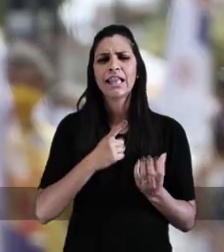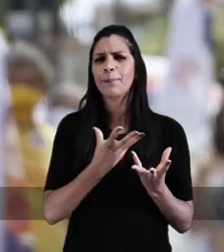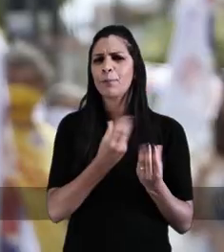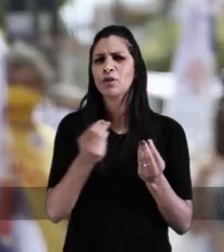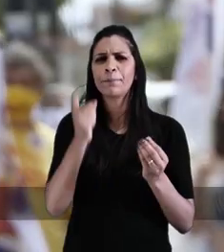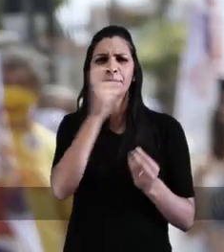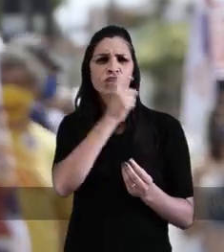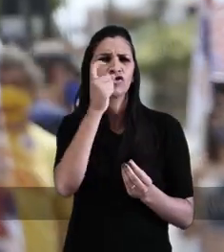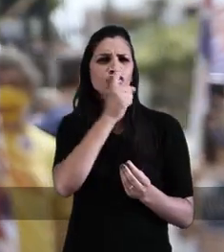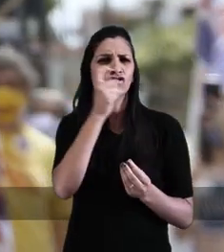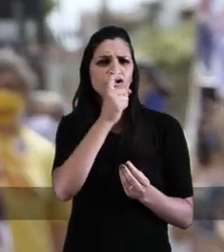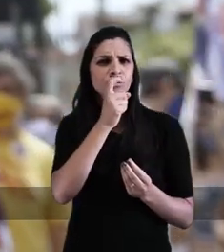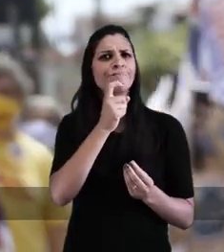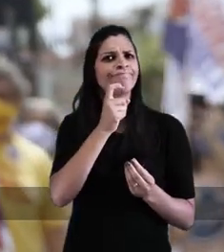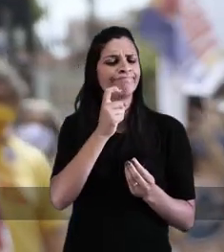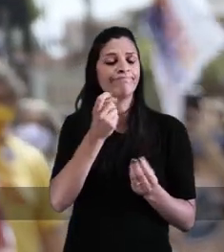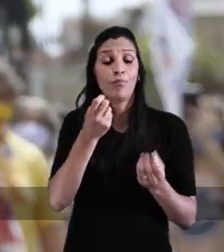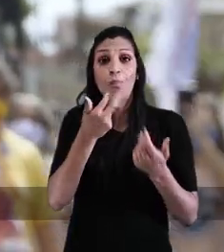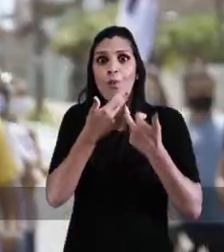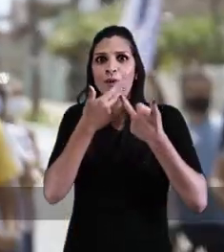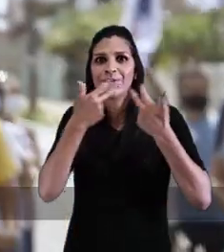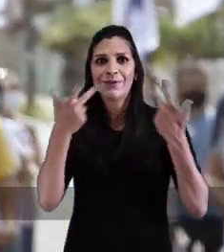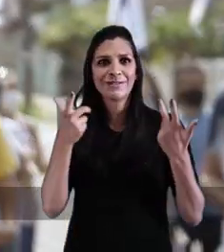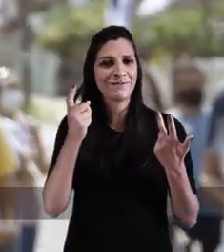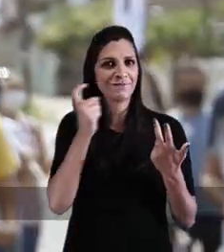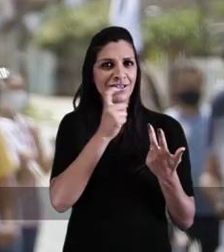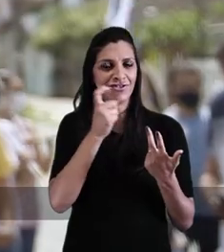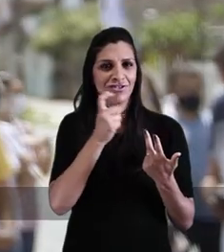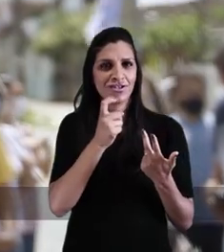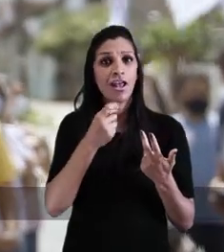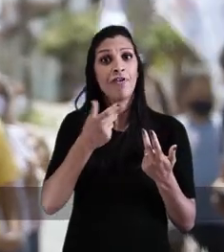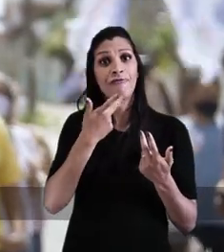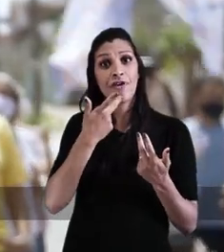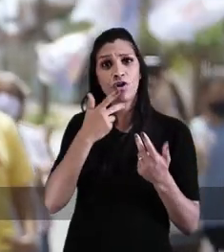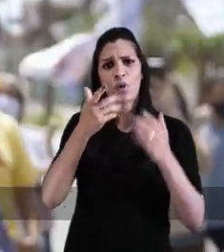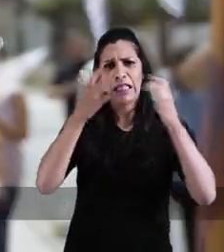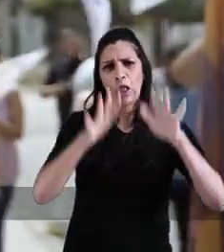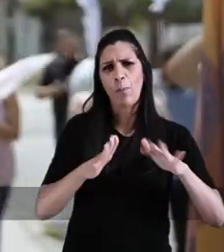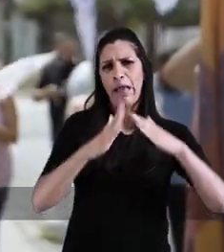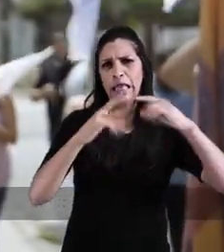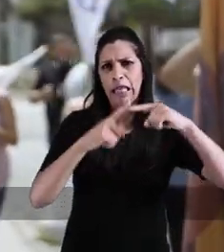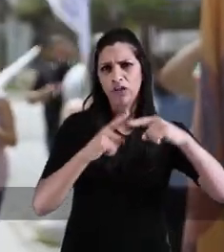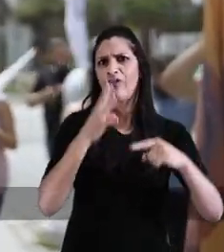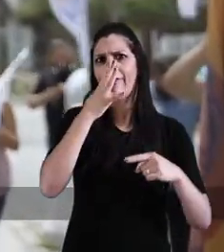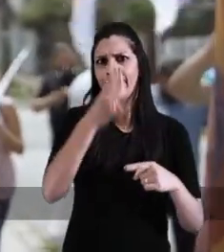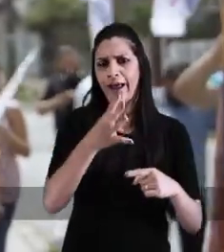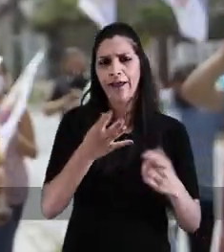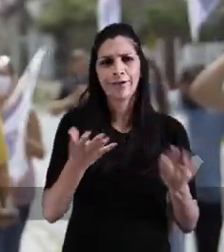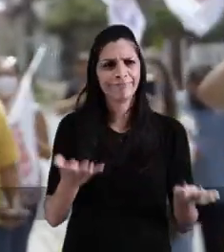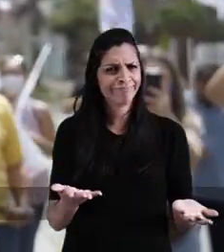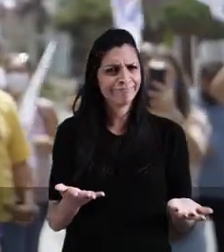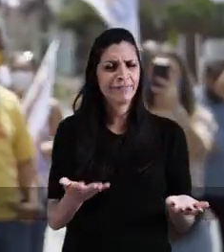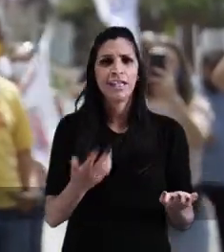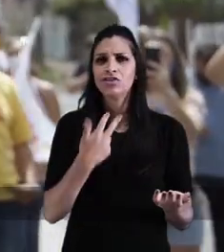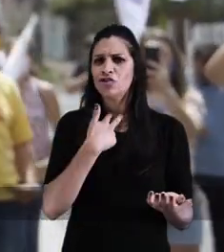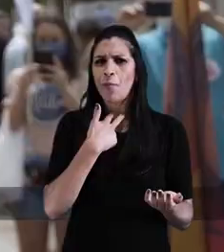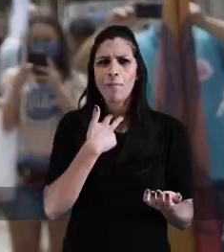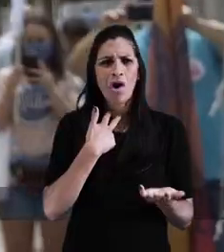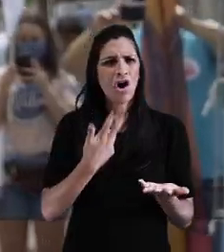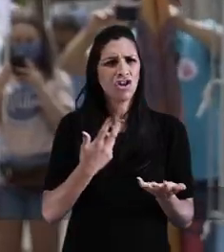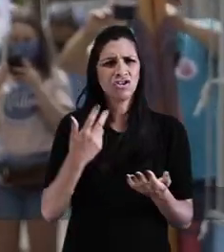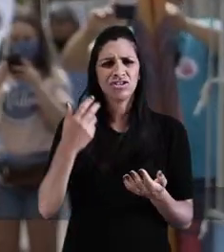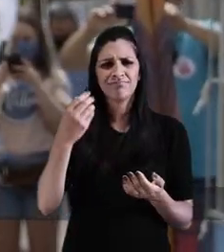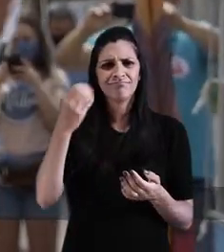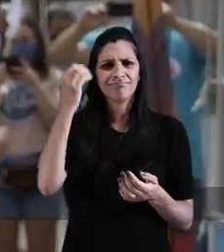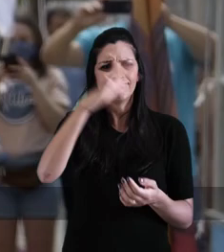Porto Alegre. Eu sei que tem muita mentira acontecendo por aí. Vocês nem imaginam que eu já ouvi. Até que eu ia derrubar a igreja e inventar esses dias.